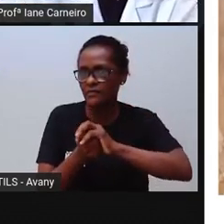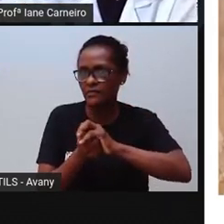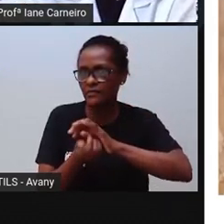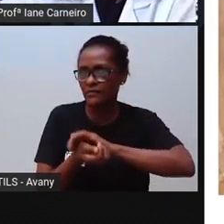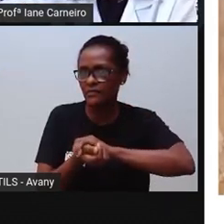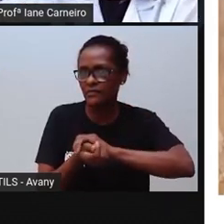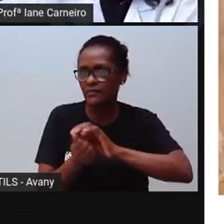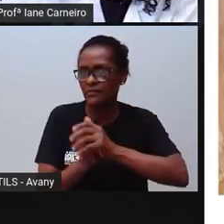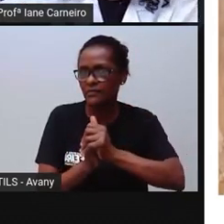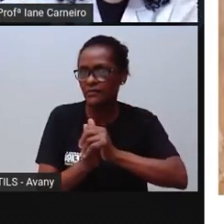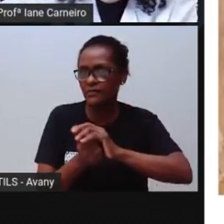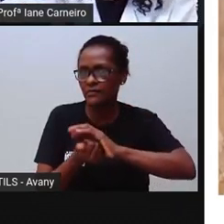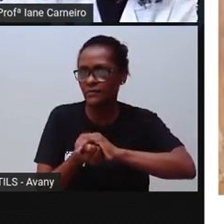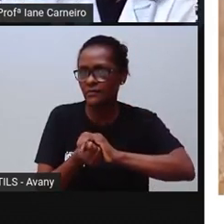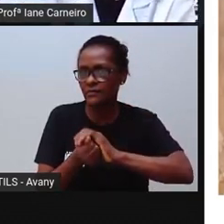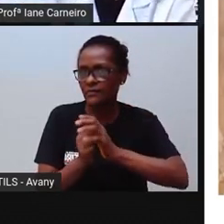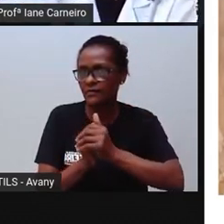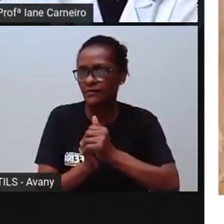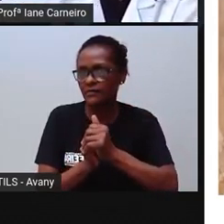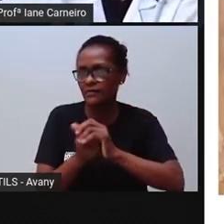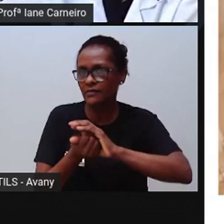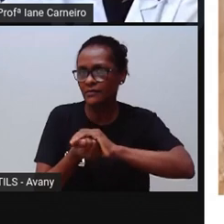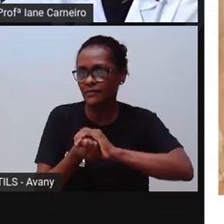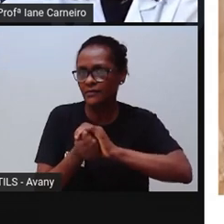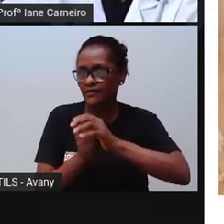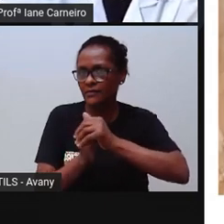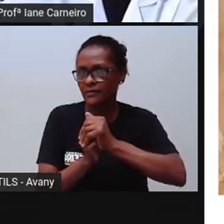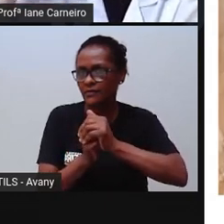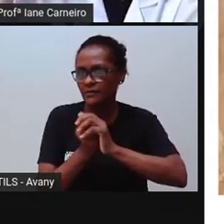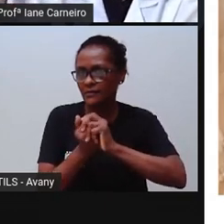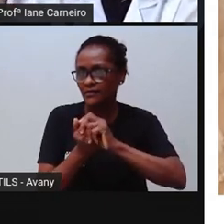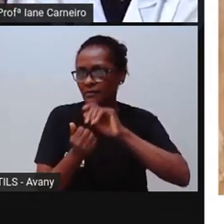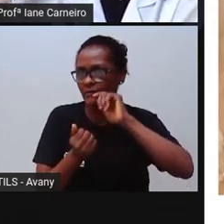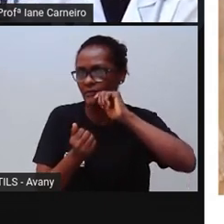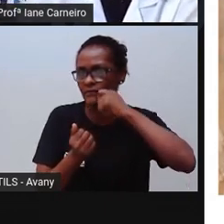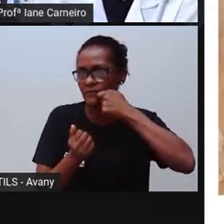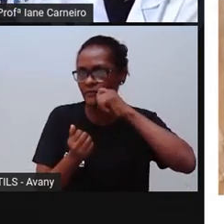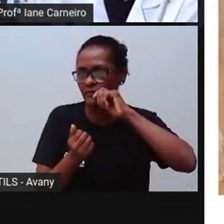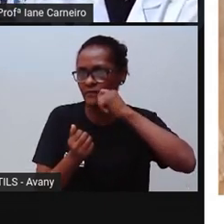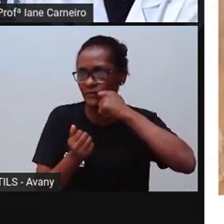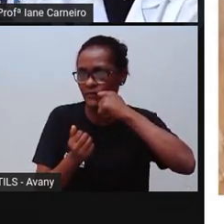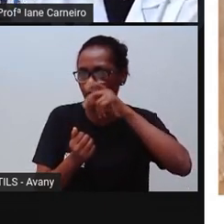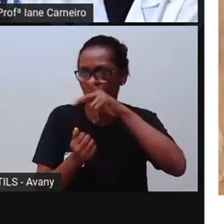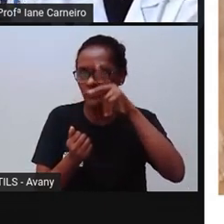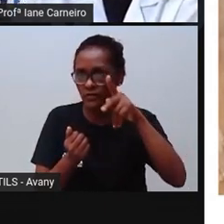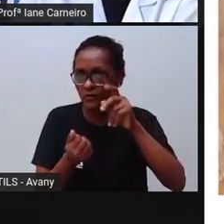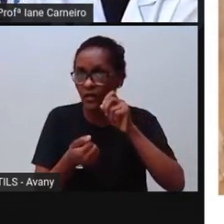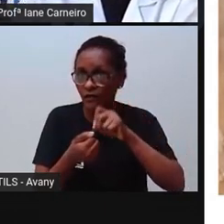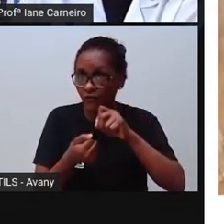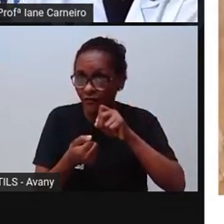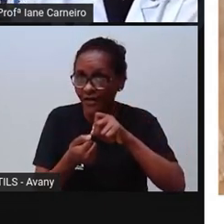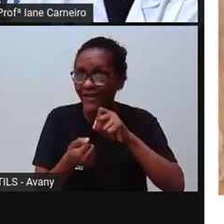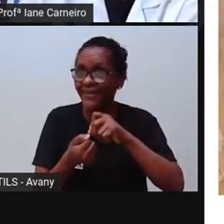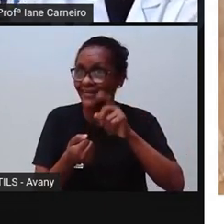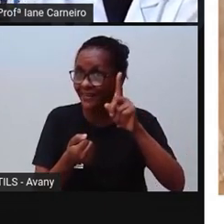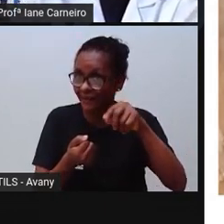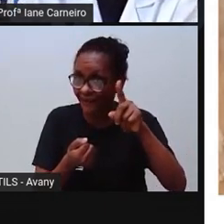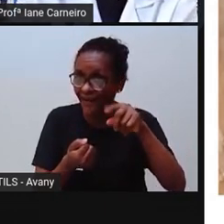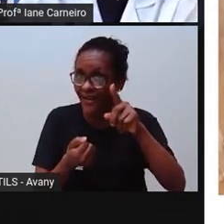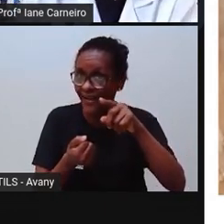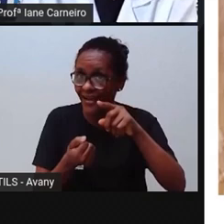Pró está bem estressada, bem cansada, bem assim, sabe? Cheia de coisa na mente, a Pró faz isso. A Pró faz